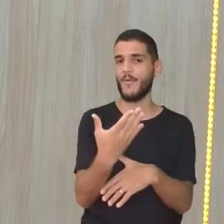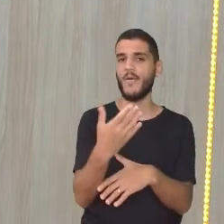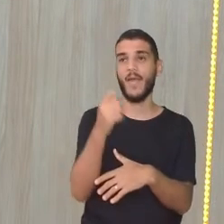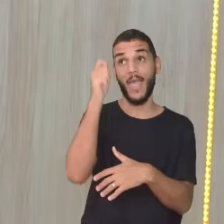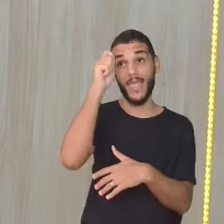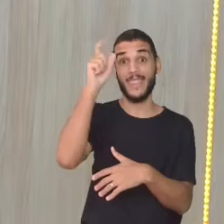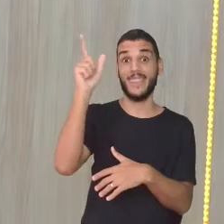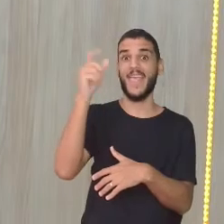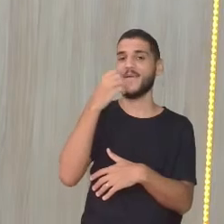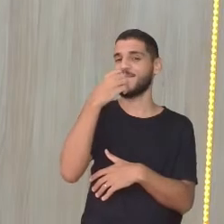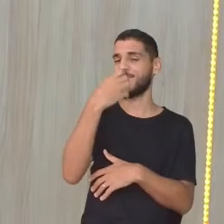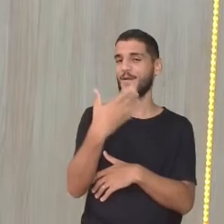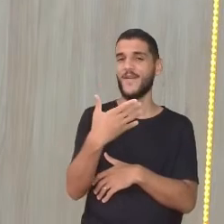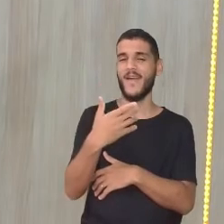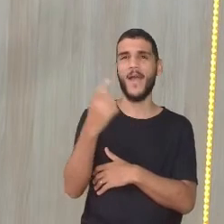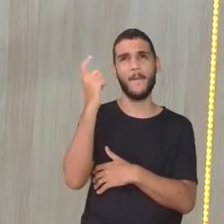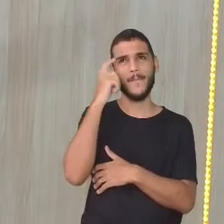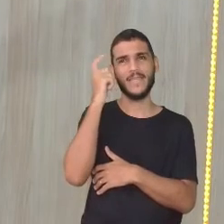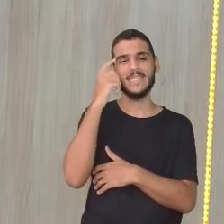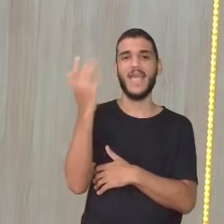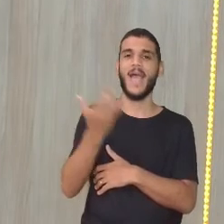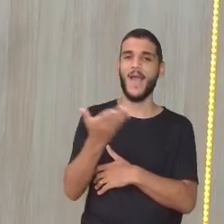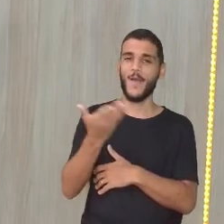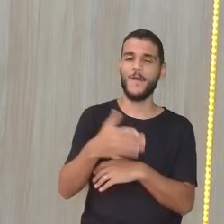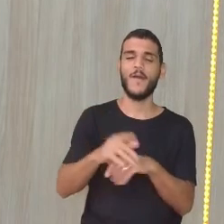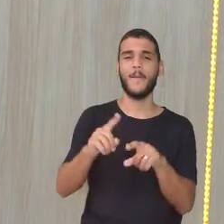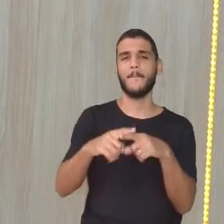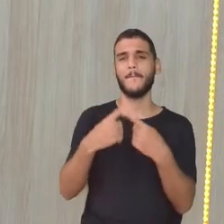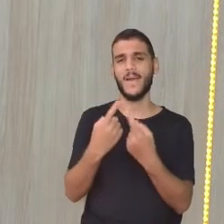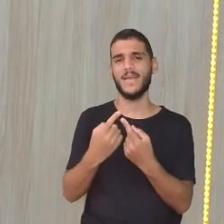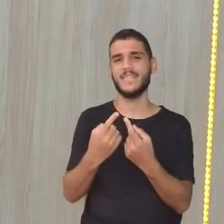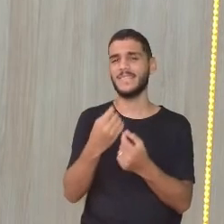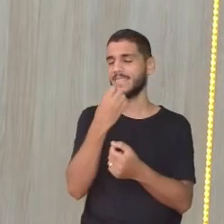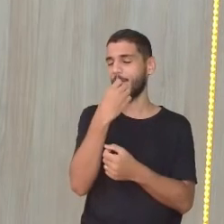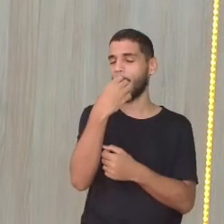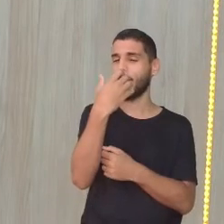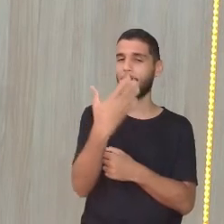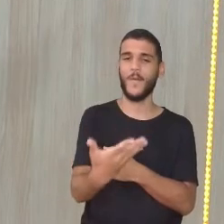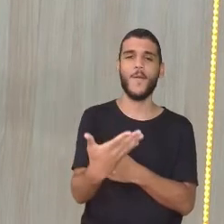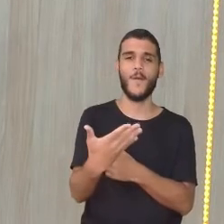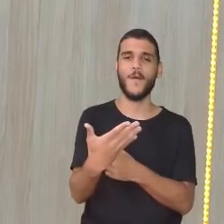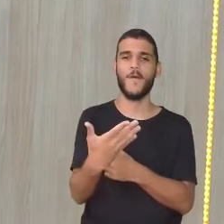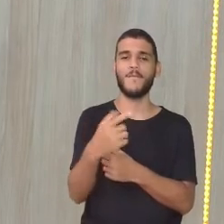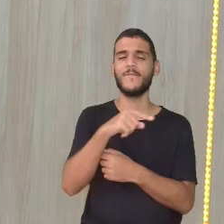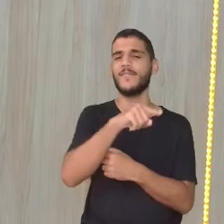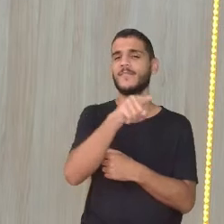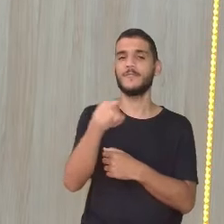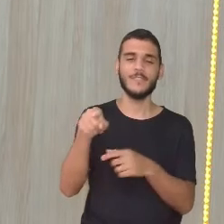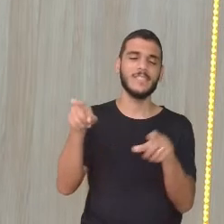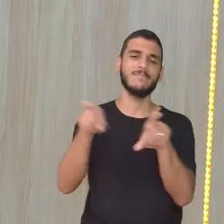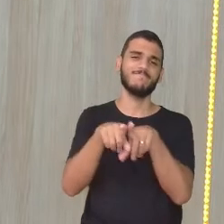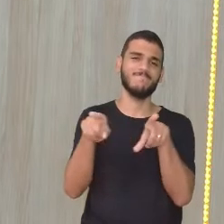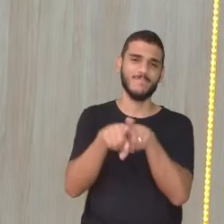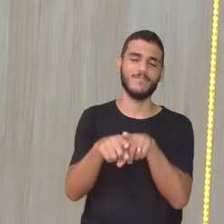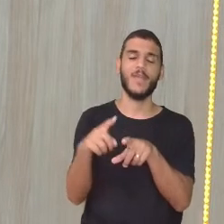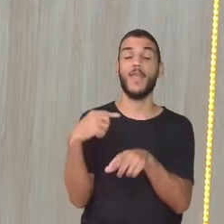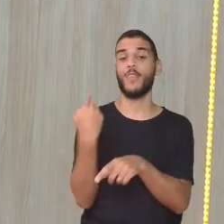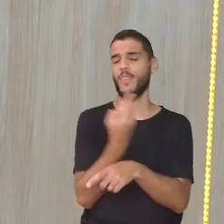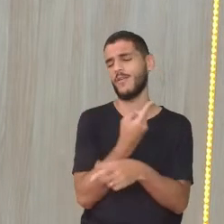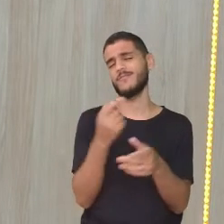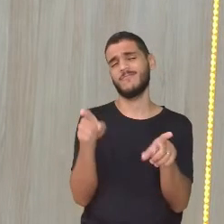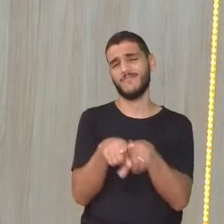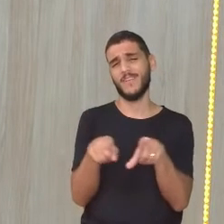Eu pensei nisso agora, assim, mas é uma coisa tão boa pra eles mesmos, Pra todos nós, né,